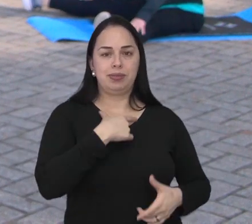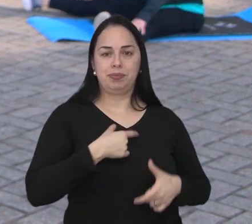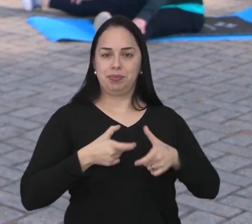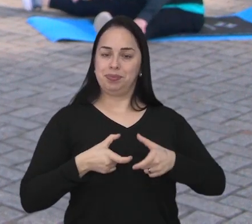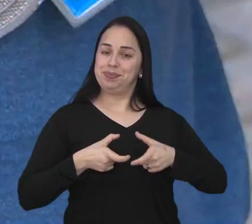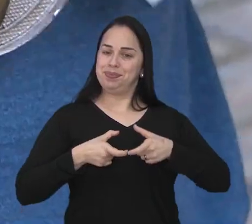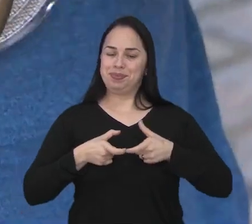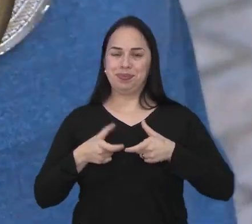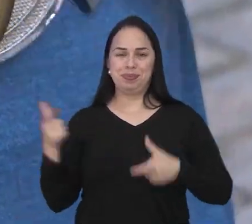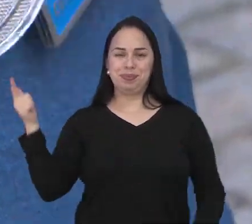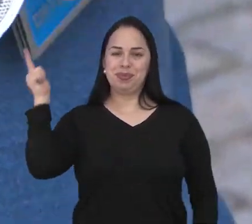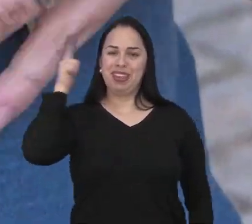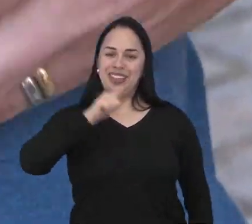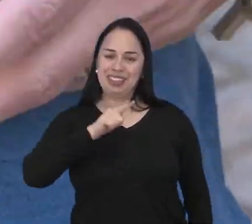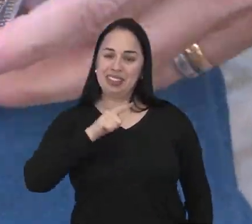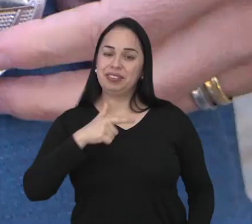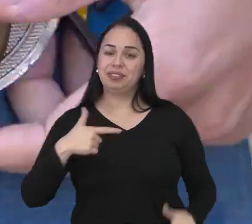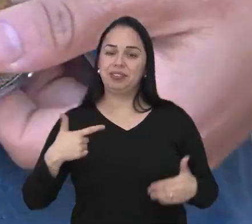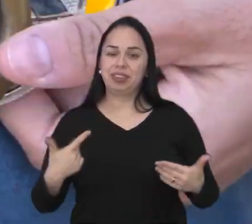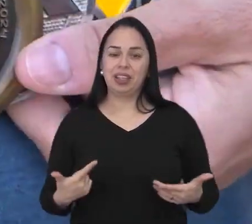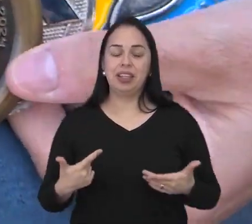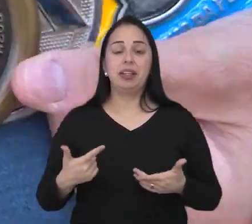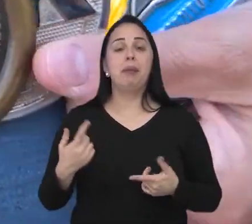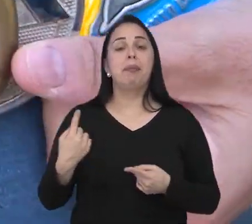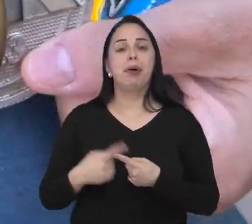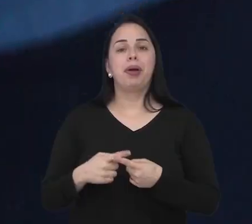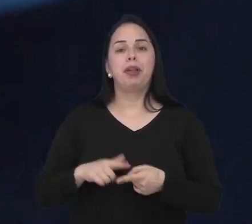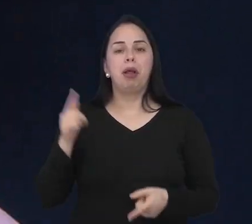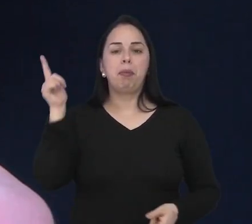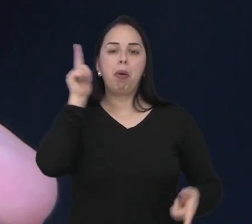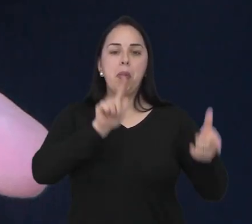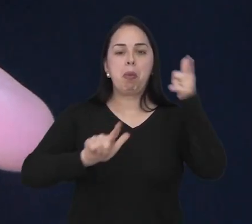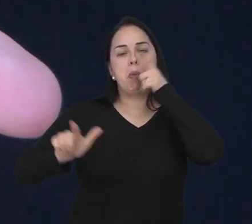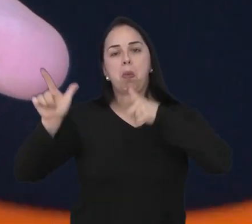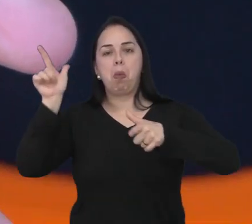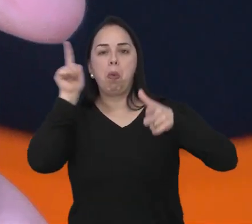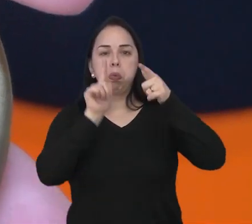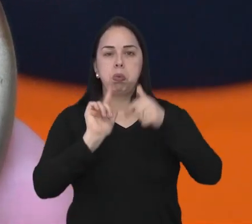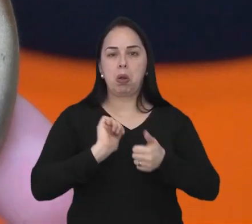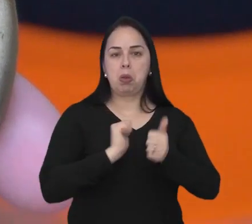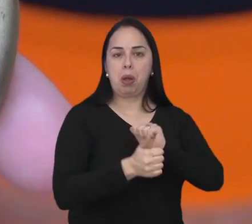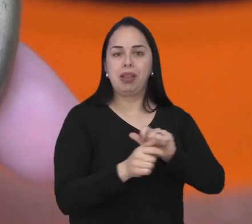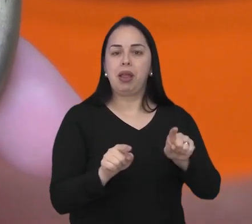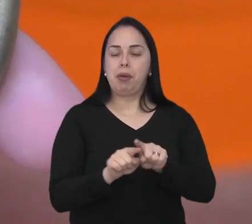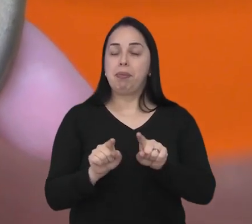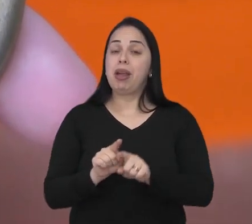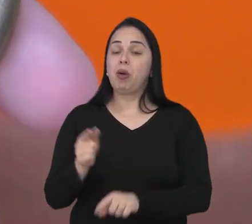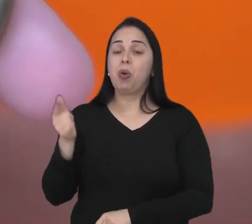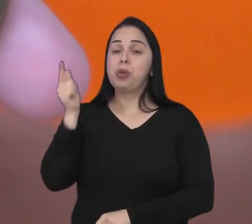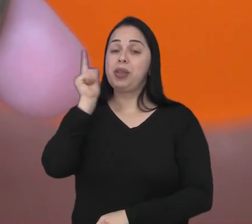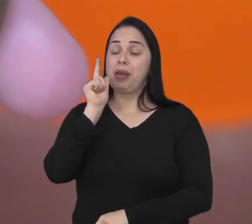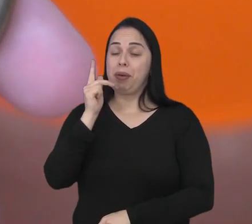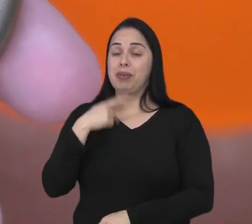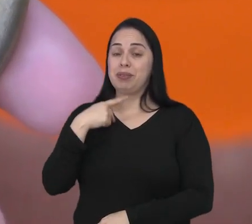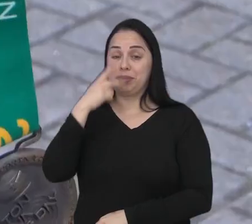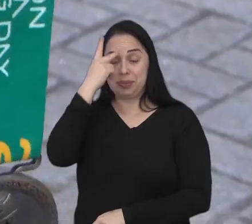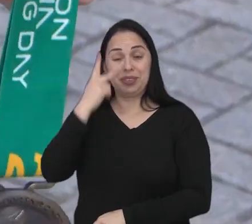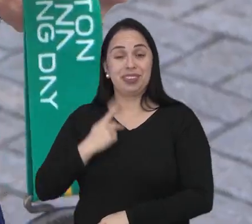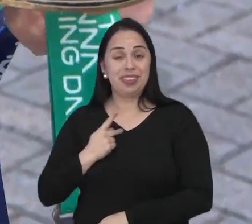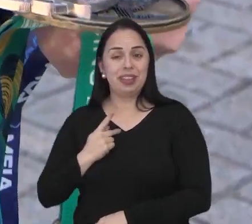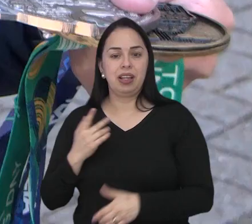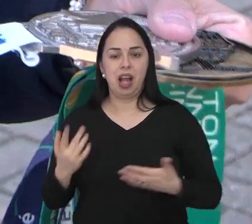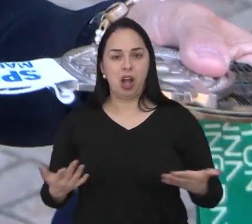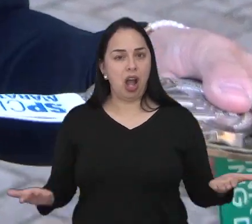influenciando. Hoje, ela exibe orgulhosas medalhas. Símbolos das conquistas esportivas e também pessoais.